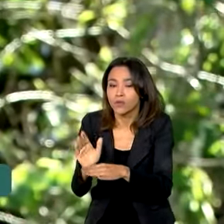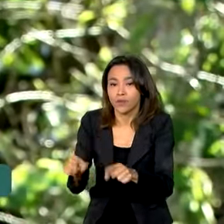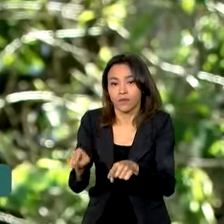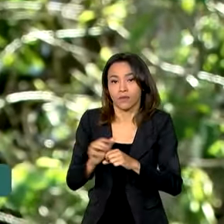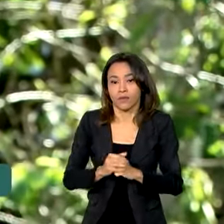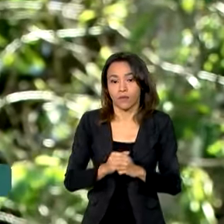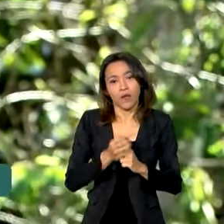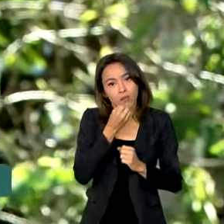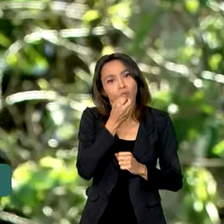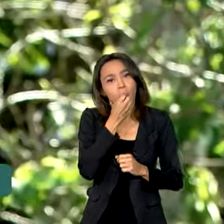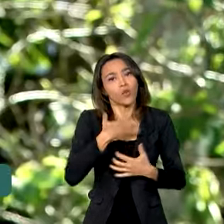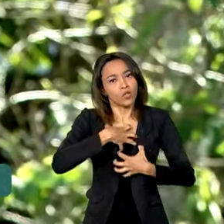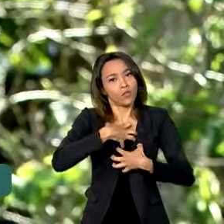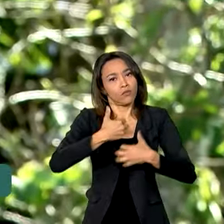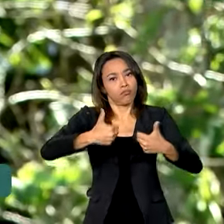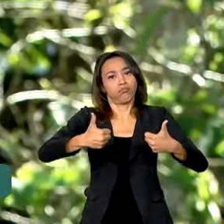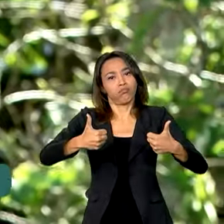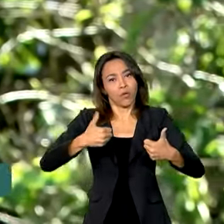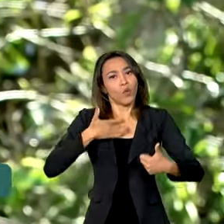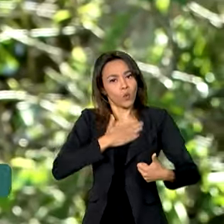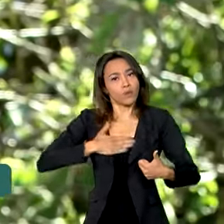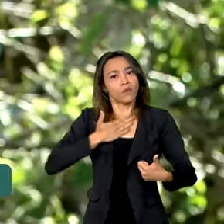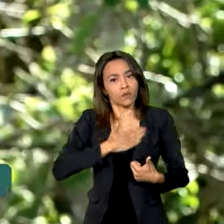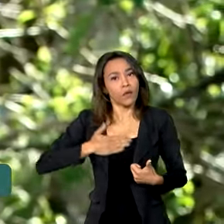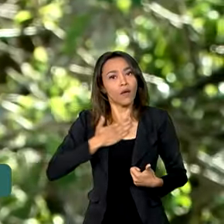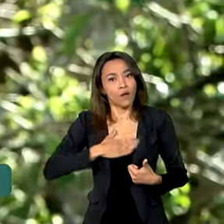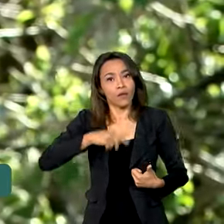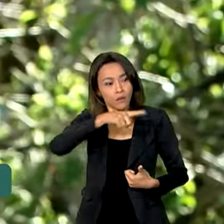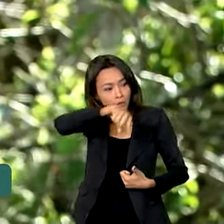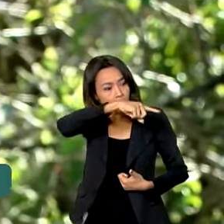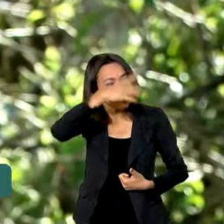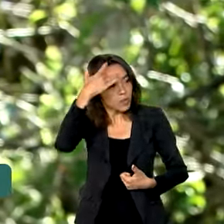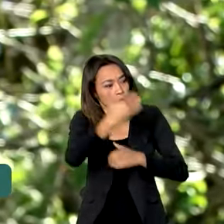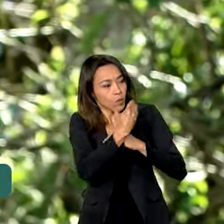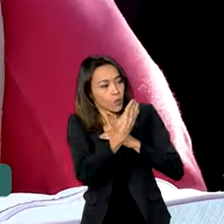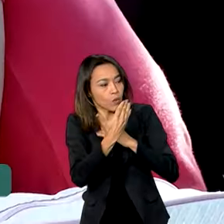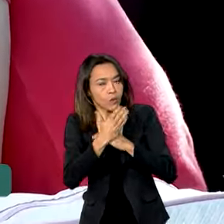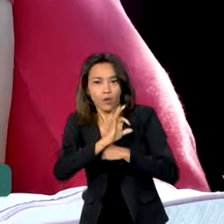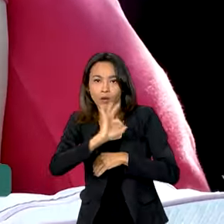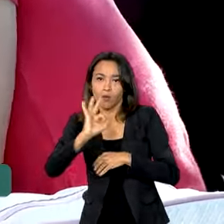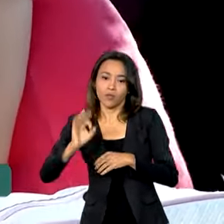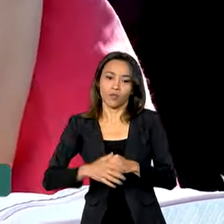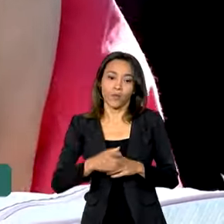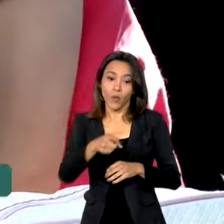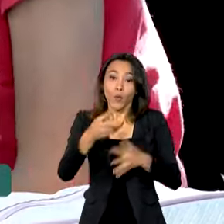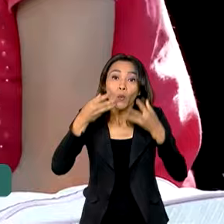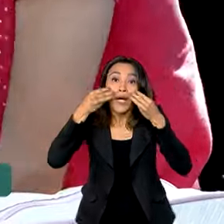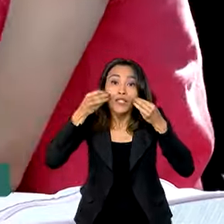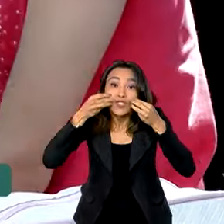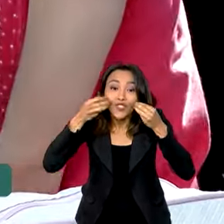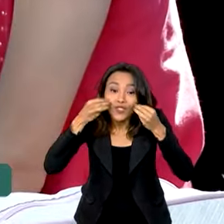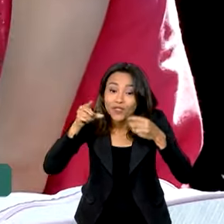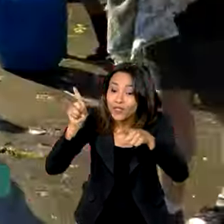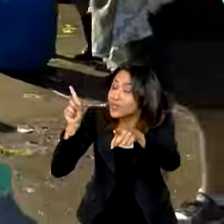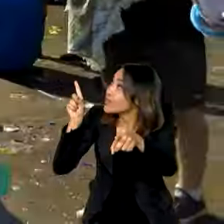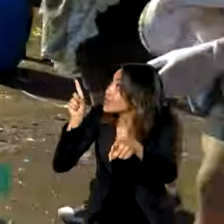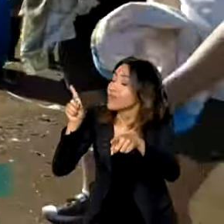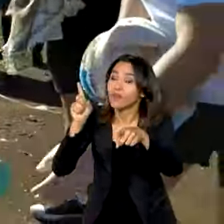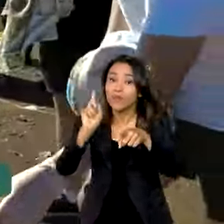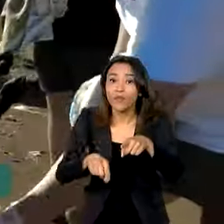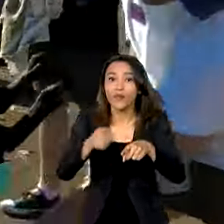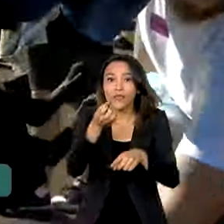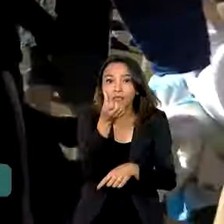Muito bom, muito bom mesmo. Gostei desse ensino pessoal e continua assim. Tá ótimo. O gatinho estique foi um dos cerca de